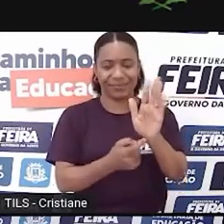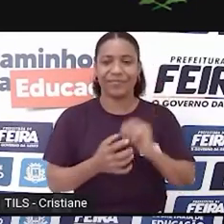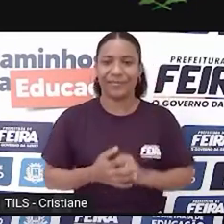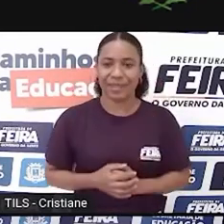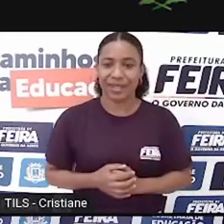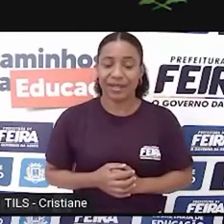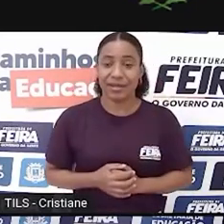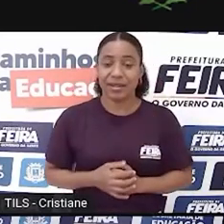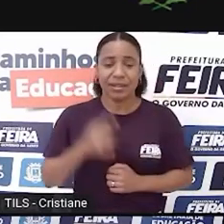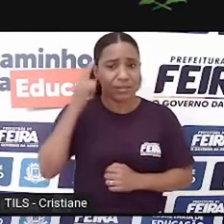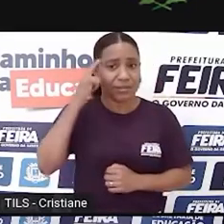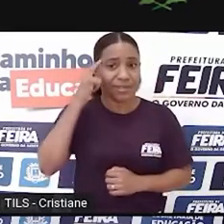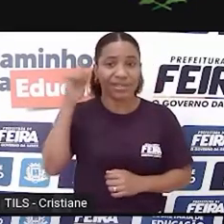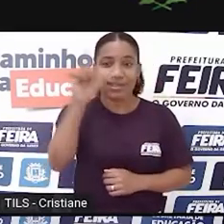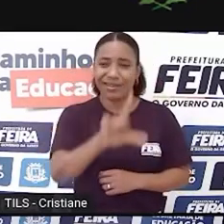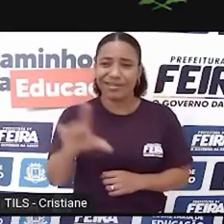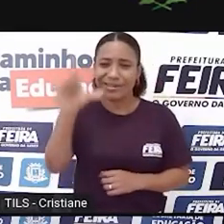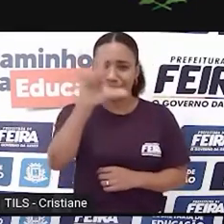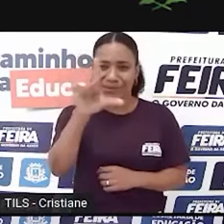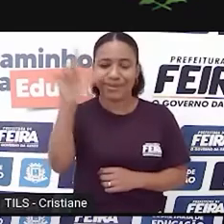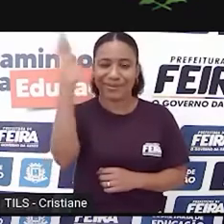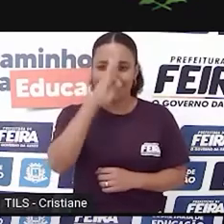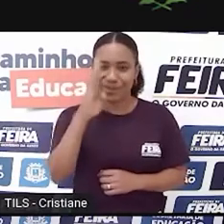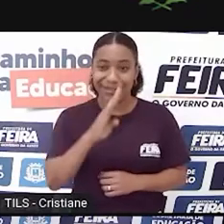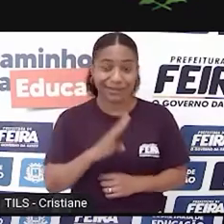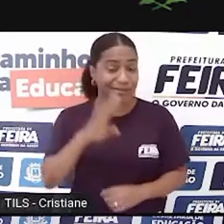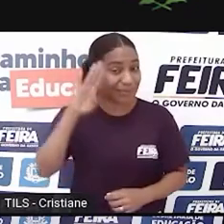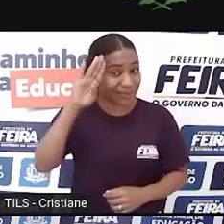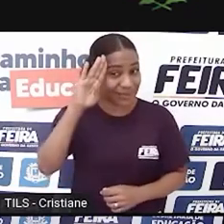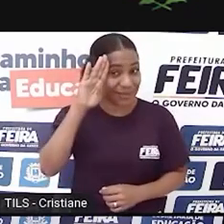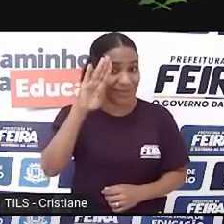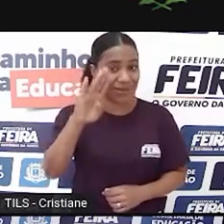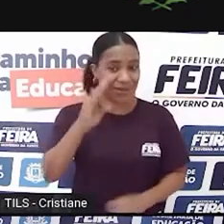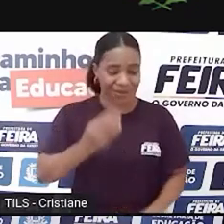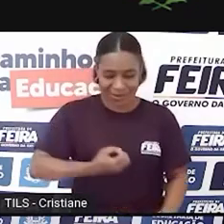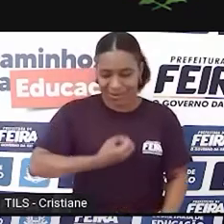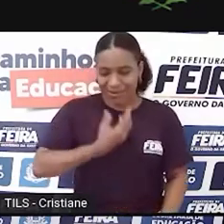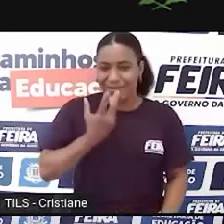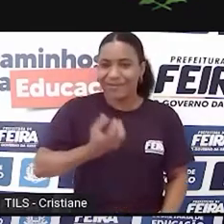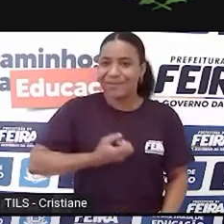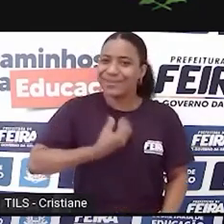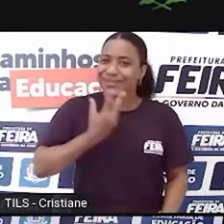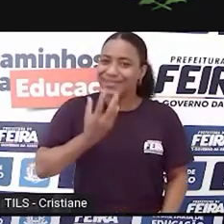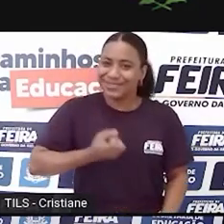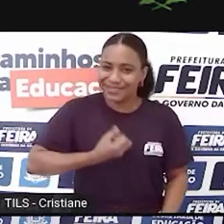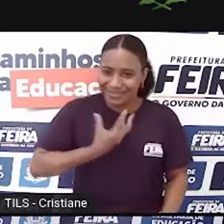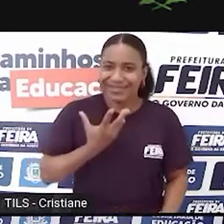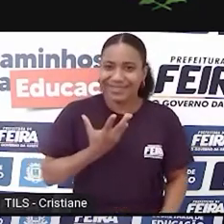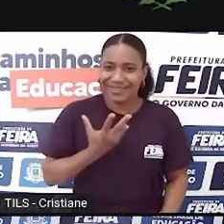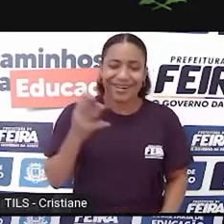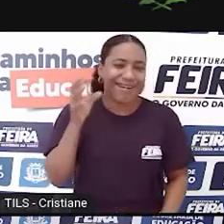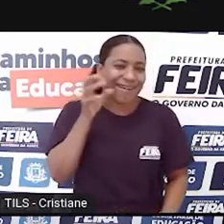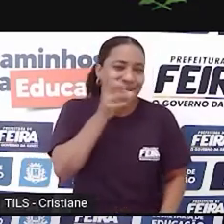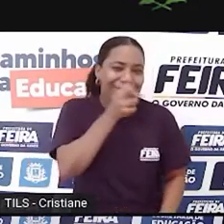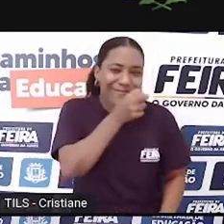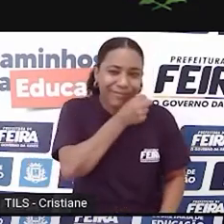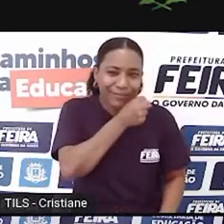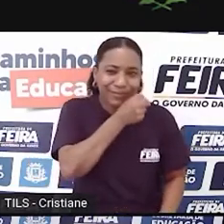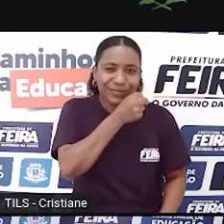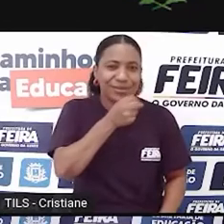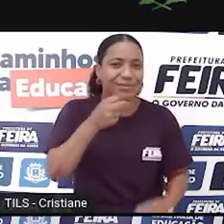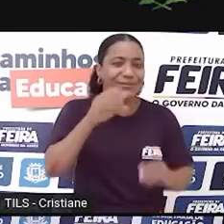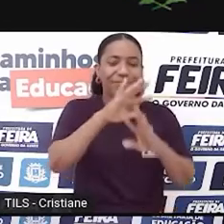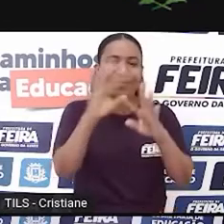brasileira, principalmente da poesia, a gente consegue, fazendo um recorte bem rapidinho, pensarmos na